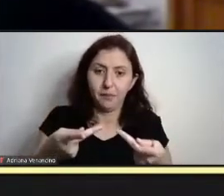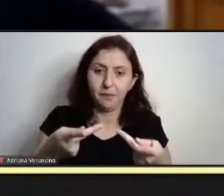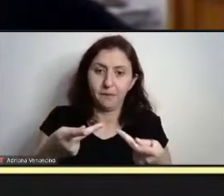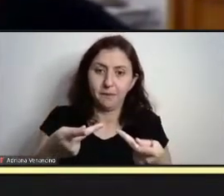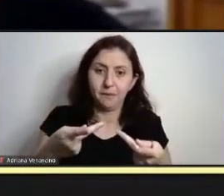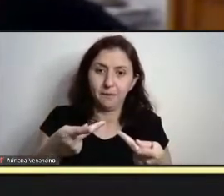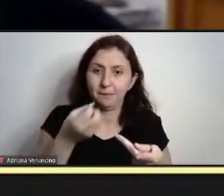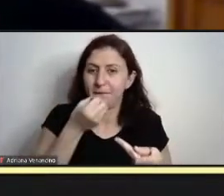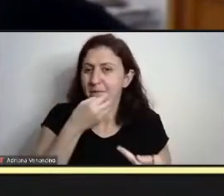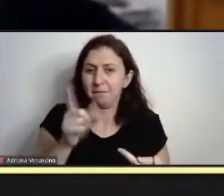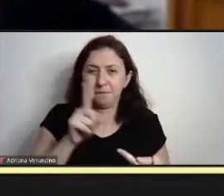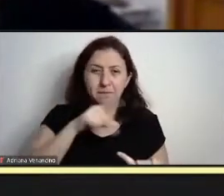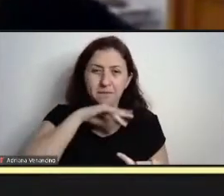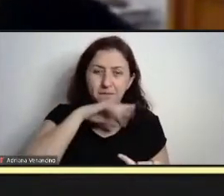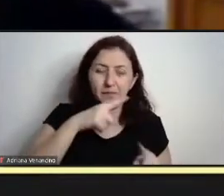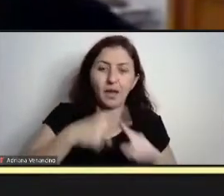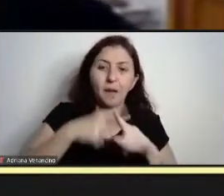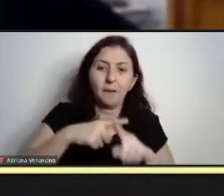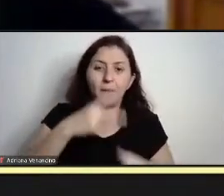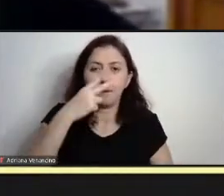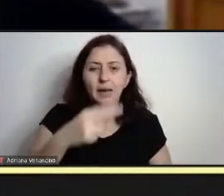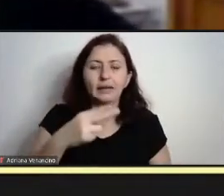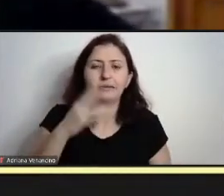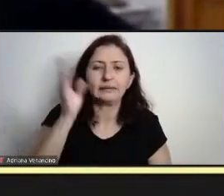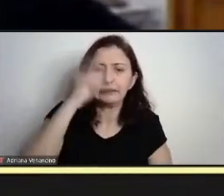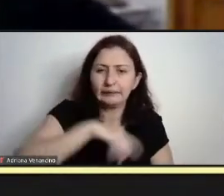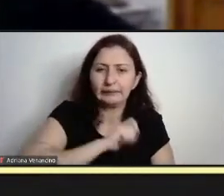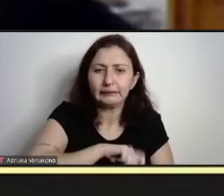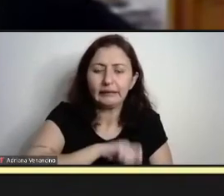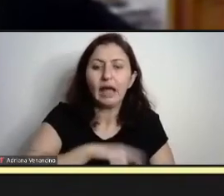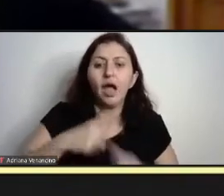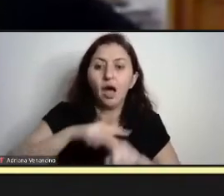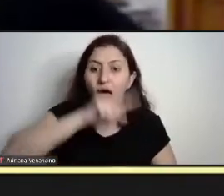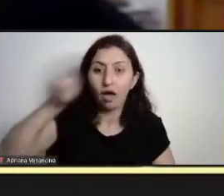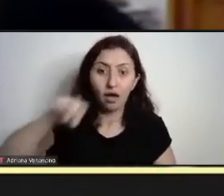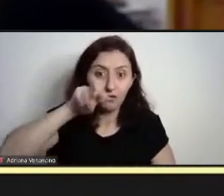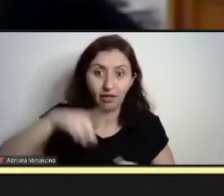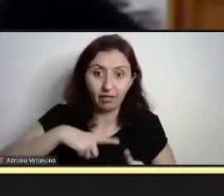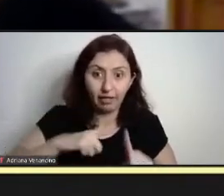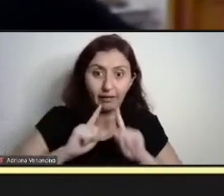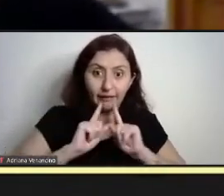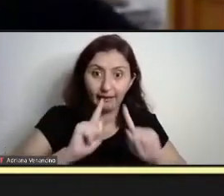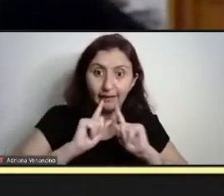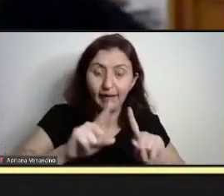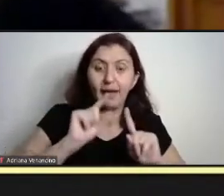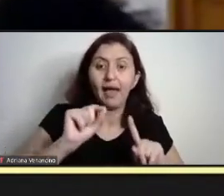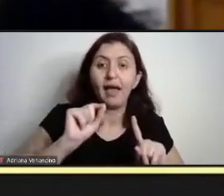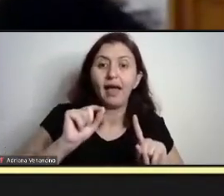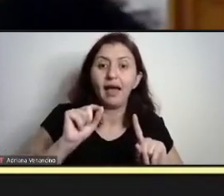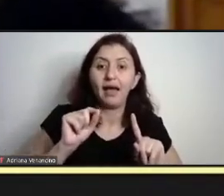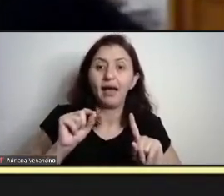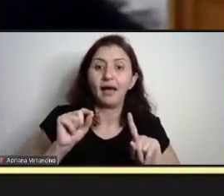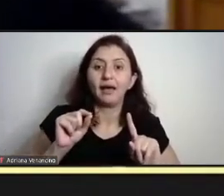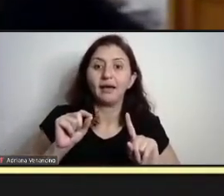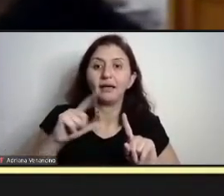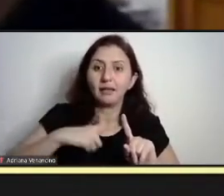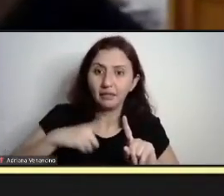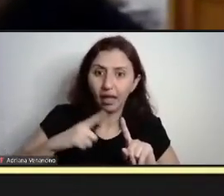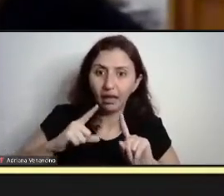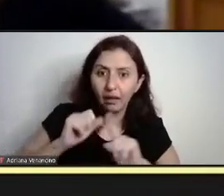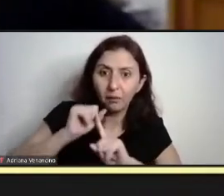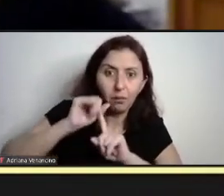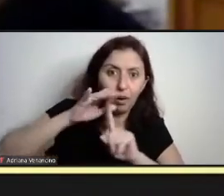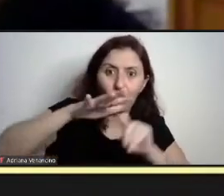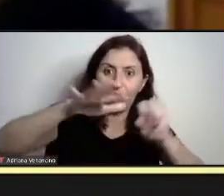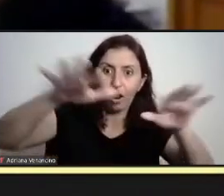e, inclusive, parte delas, dessas manifestações, elas encontram eco porque, vamos